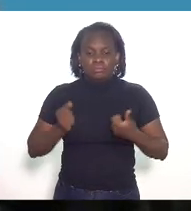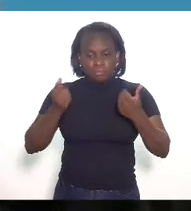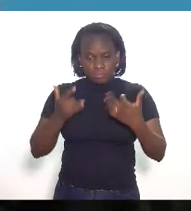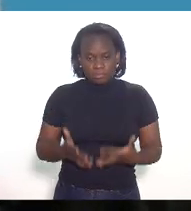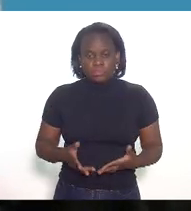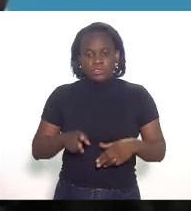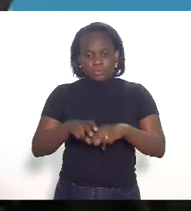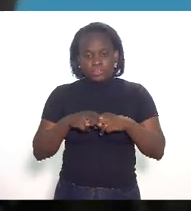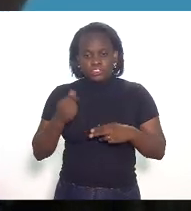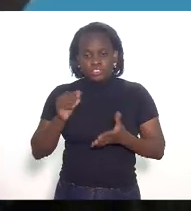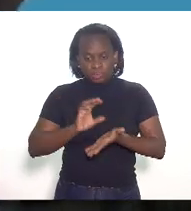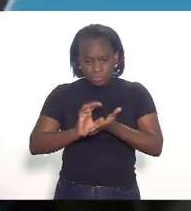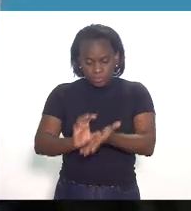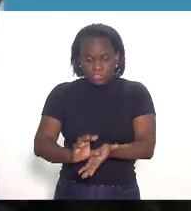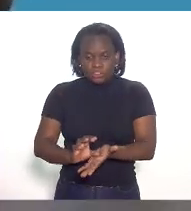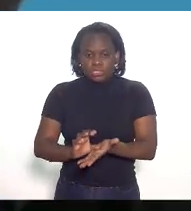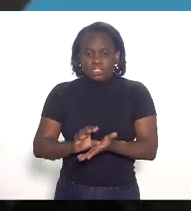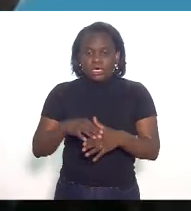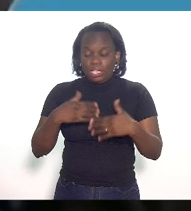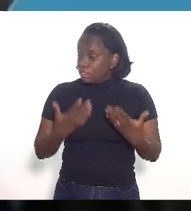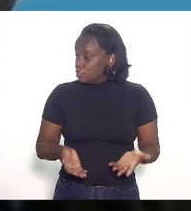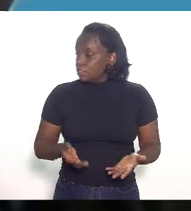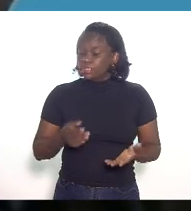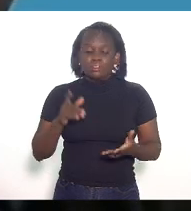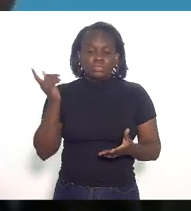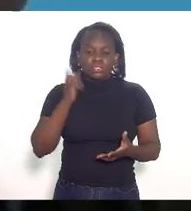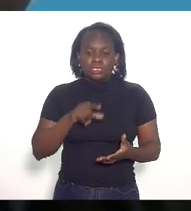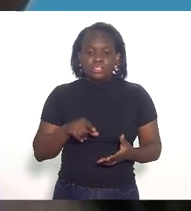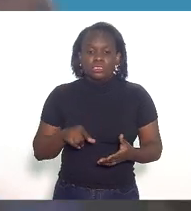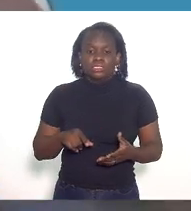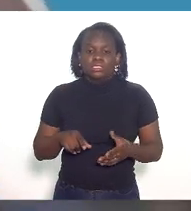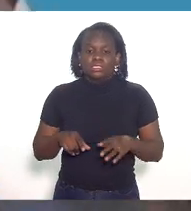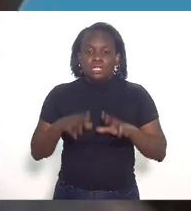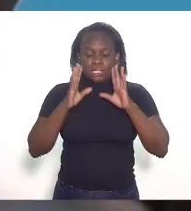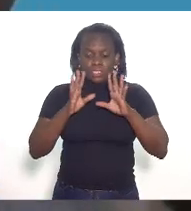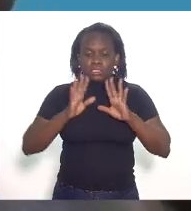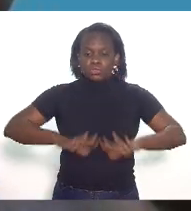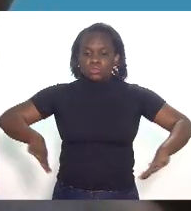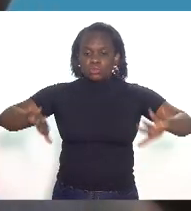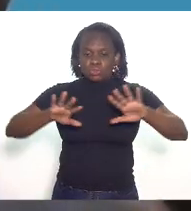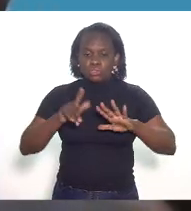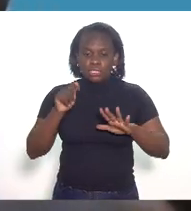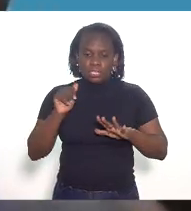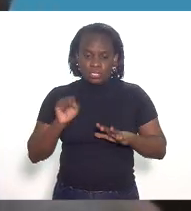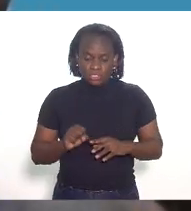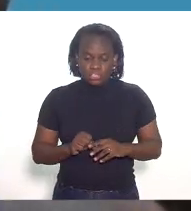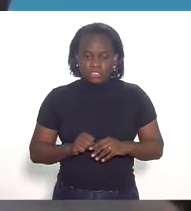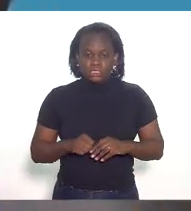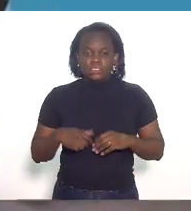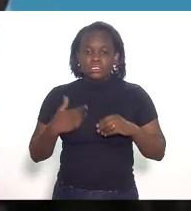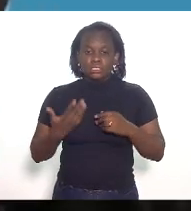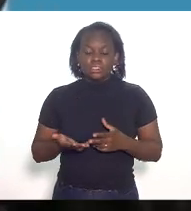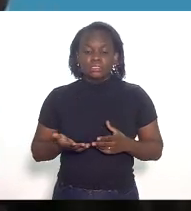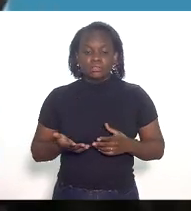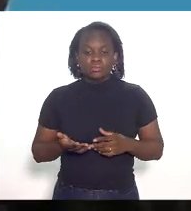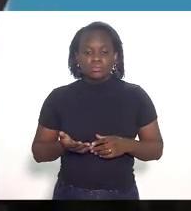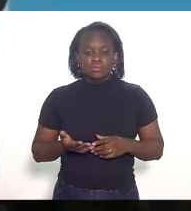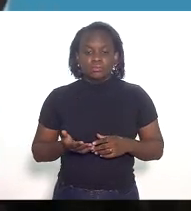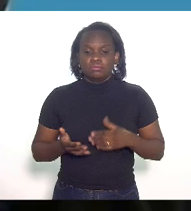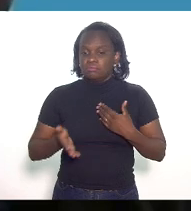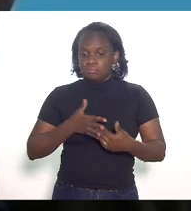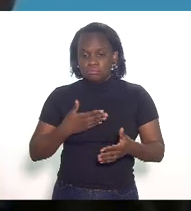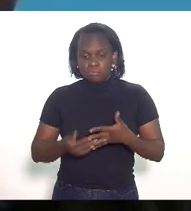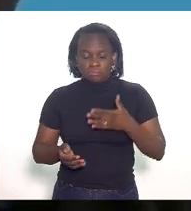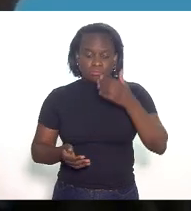esse investimento e aí com isso viabilizar atendimento a todo o mercado de gás então tanto